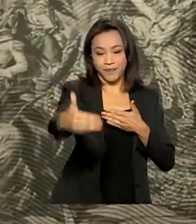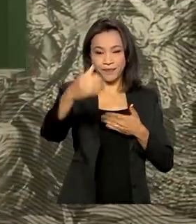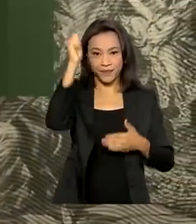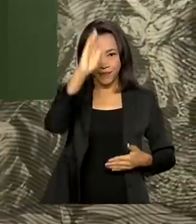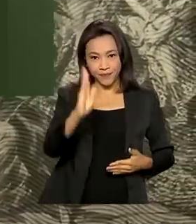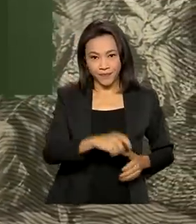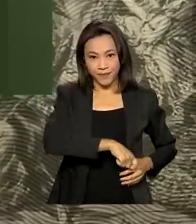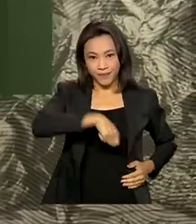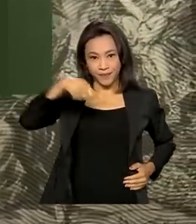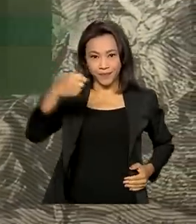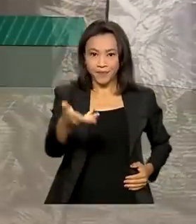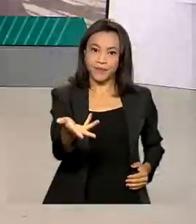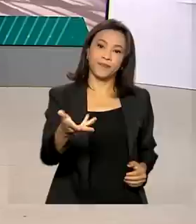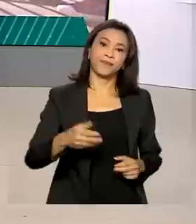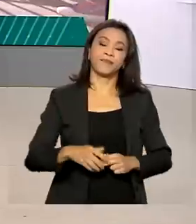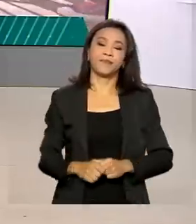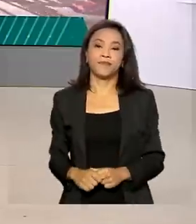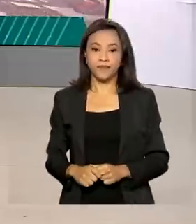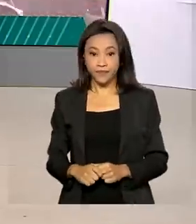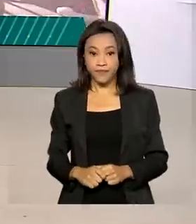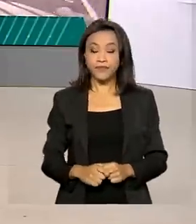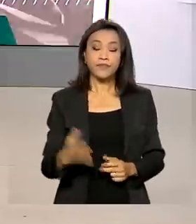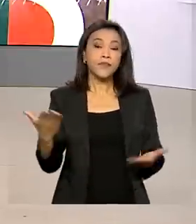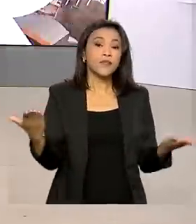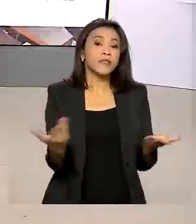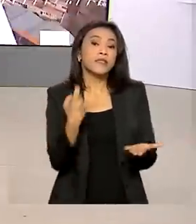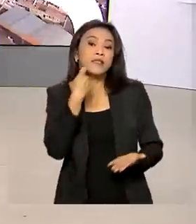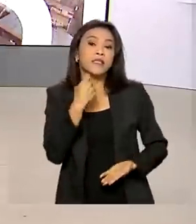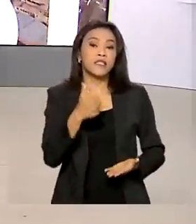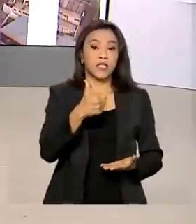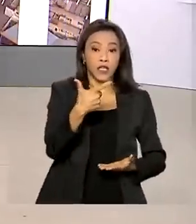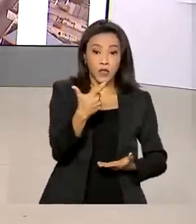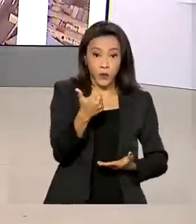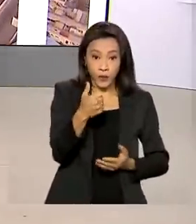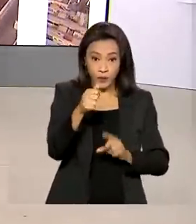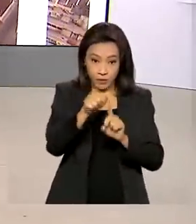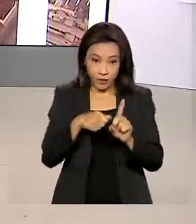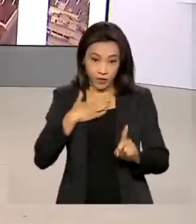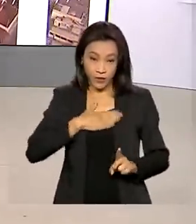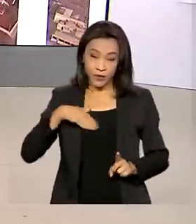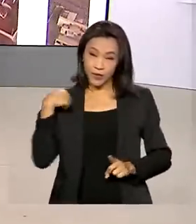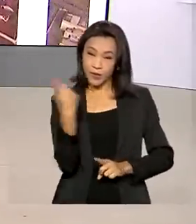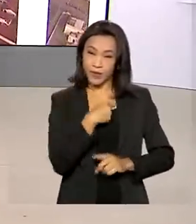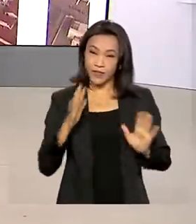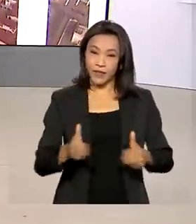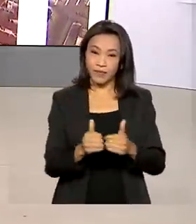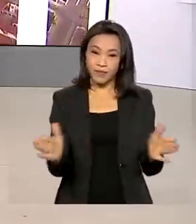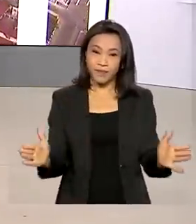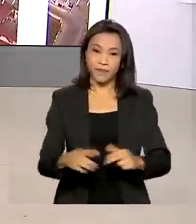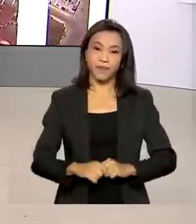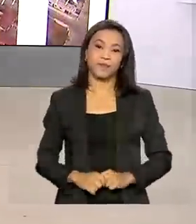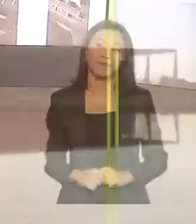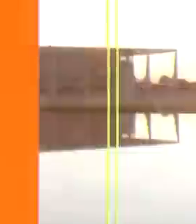independência do Brasil. Sexta-feira, 12 de agosto. O Brasil em dia já está no ar.